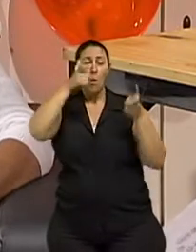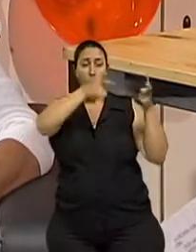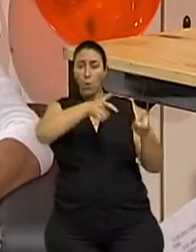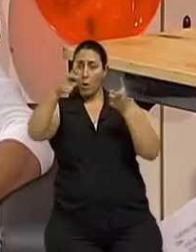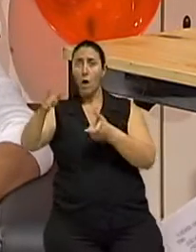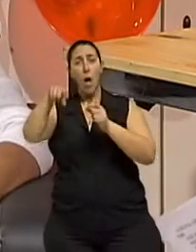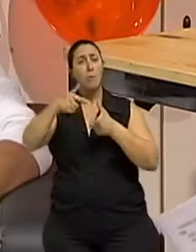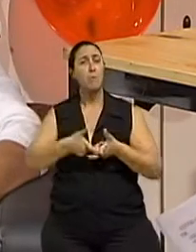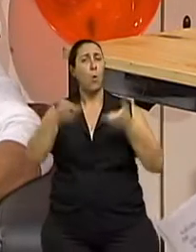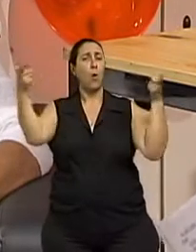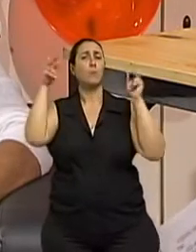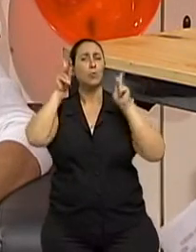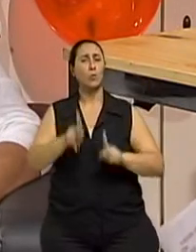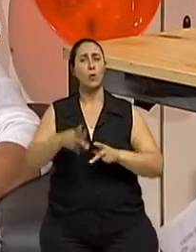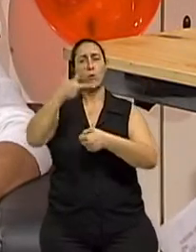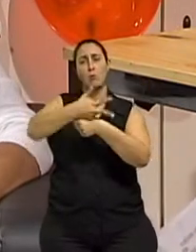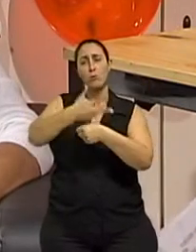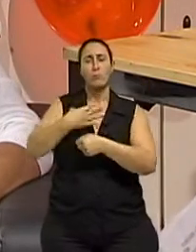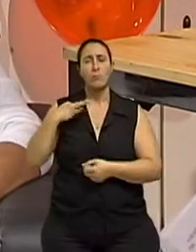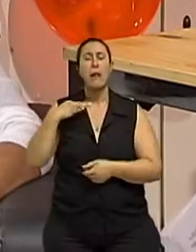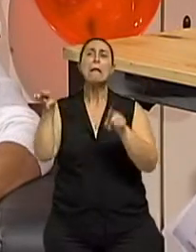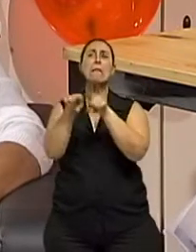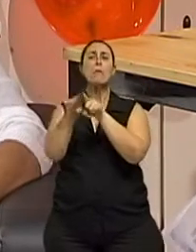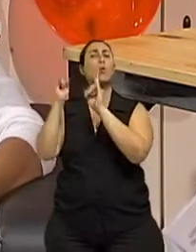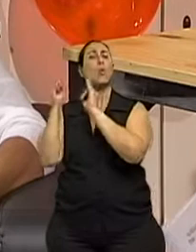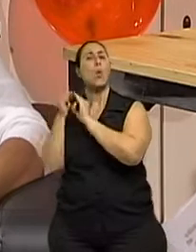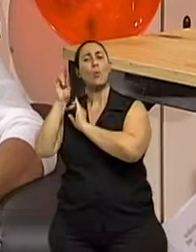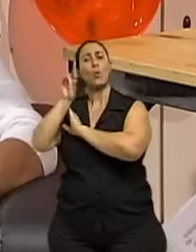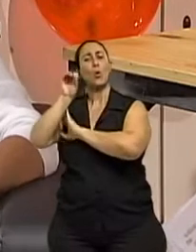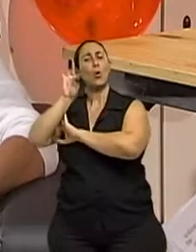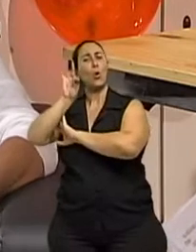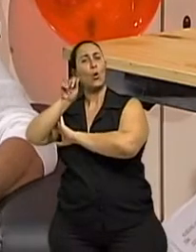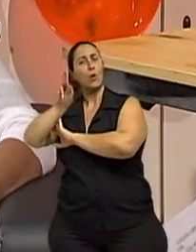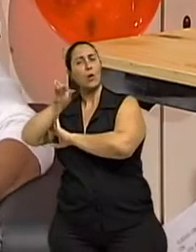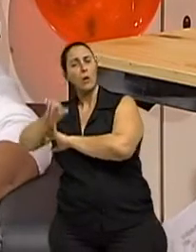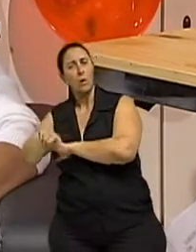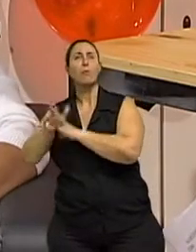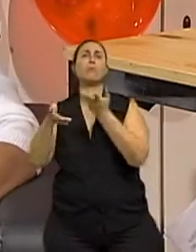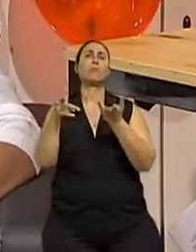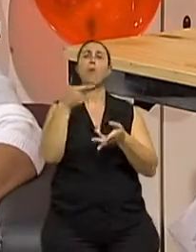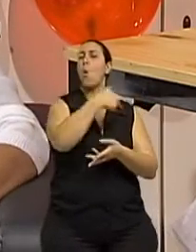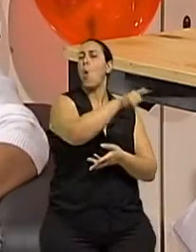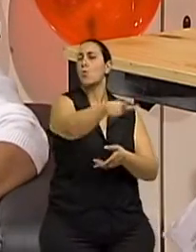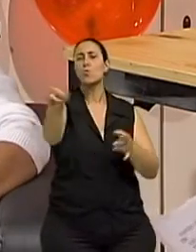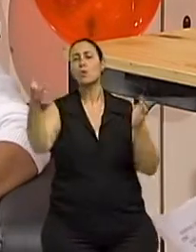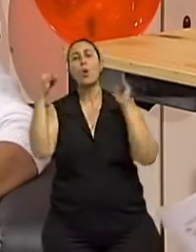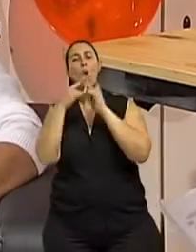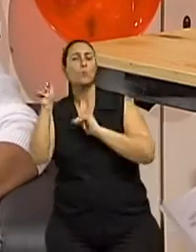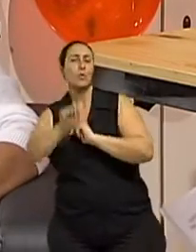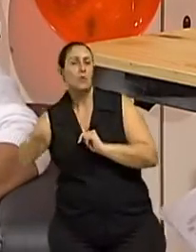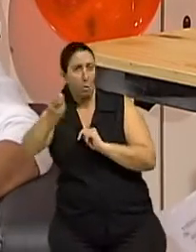locais do voluntariado. Rotary Club e Lions Club, enfim, coisas do gênero.